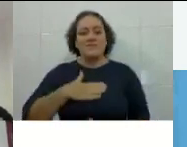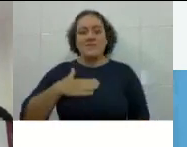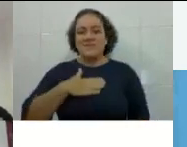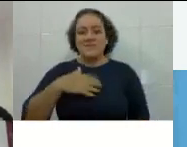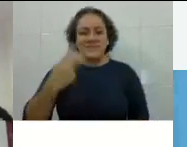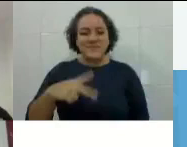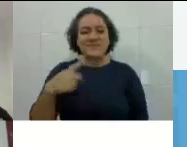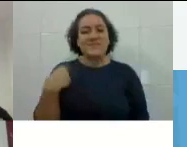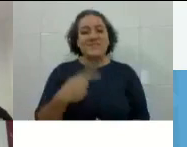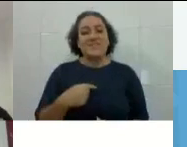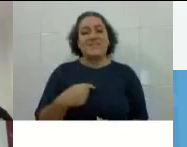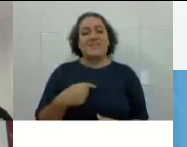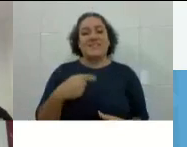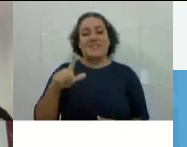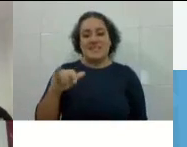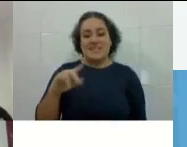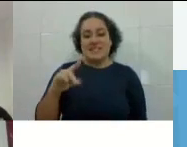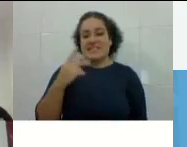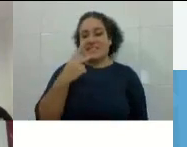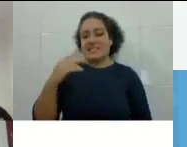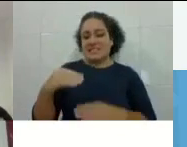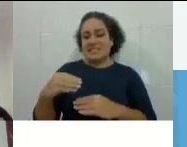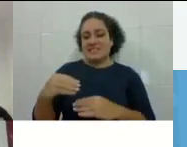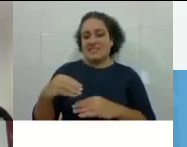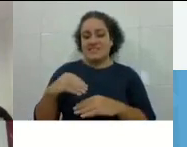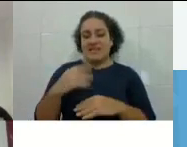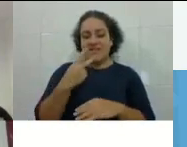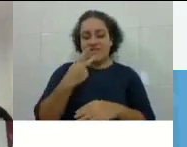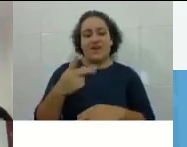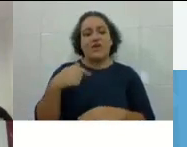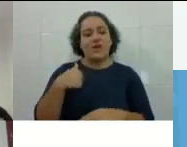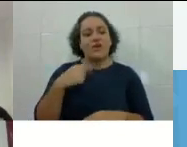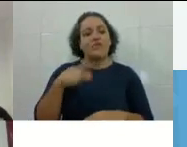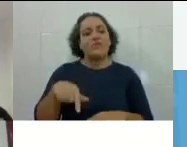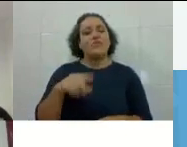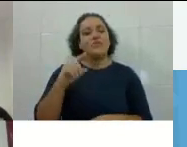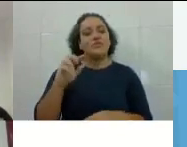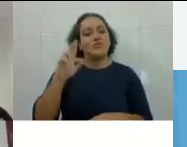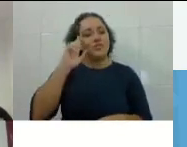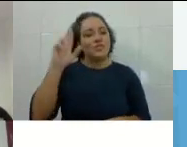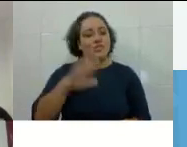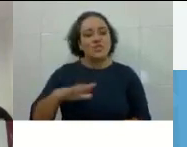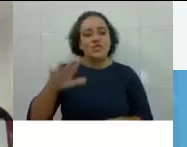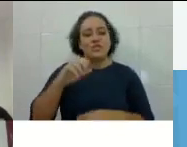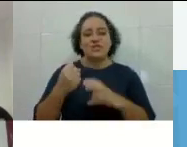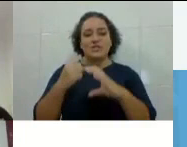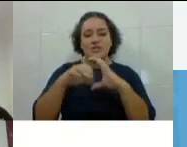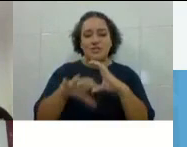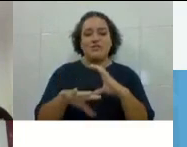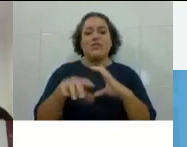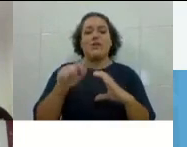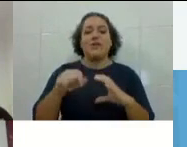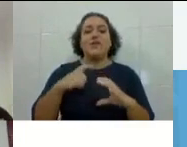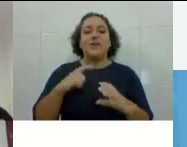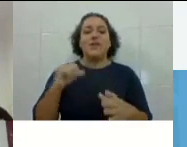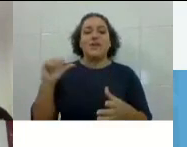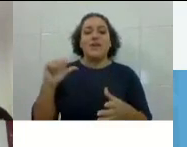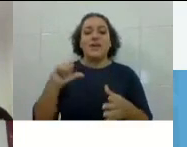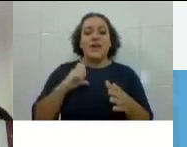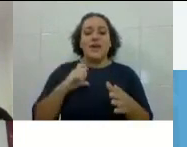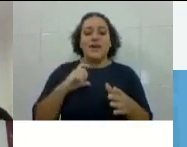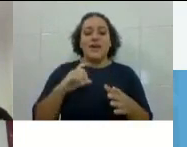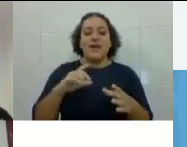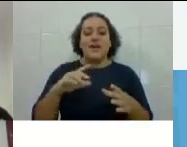atualmente eu estou na função de diretora do Cefor, né? Que é o Centro de Referência em Formação e Educação à Distância do IFES.